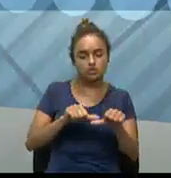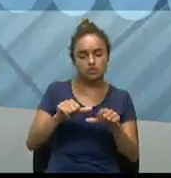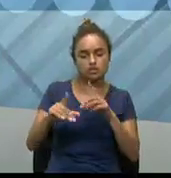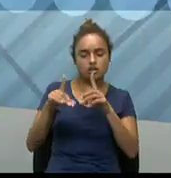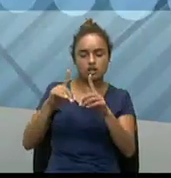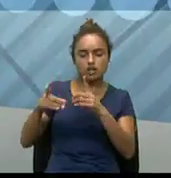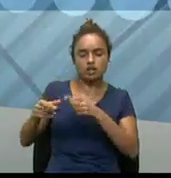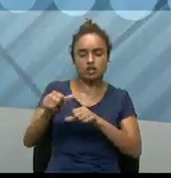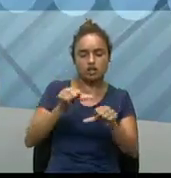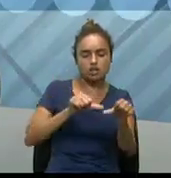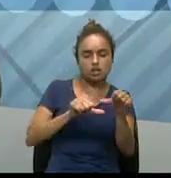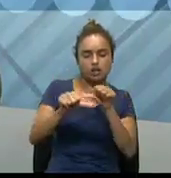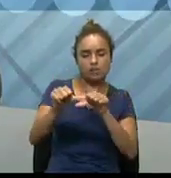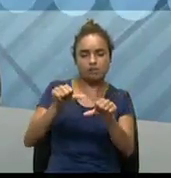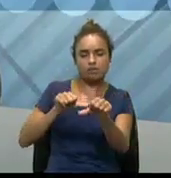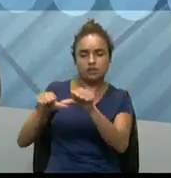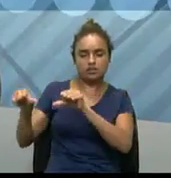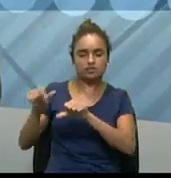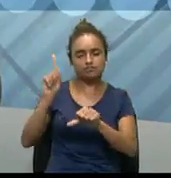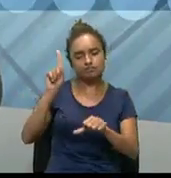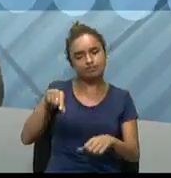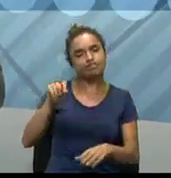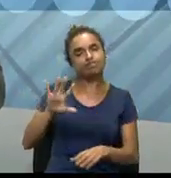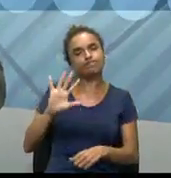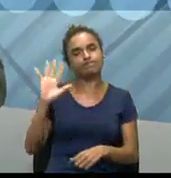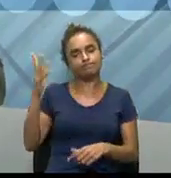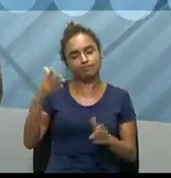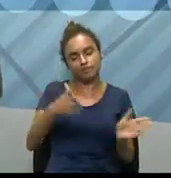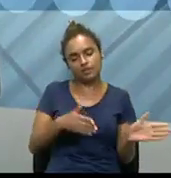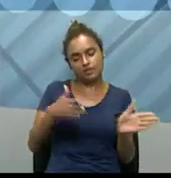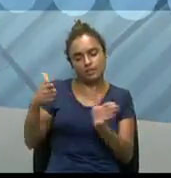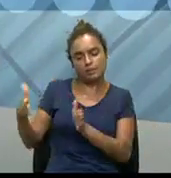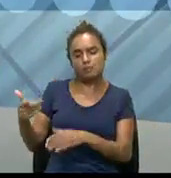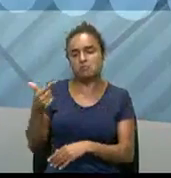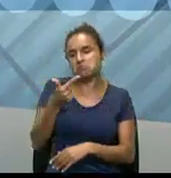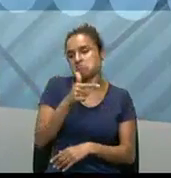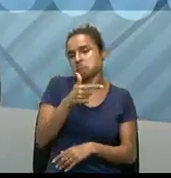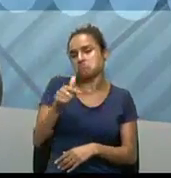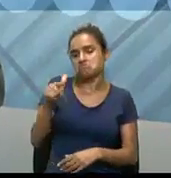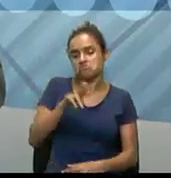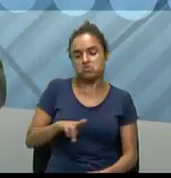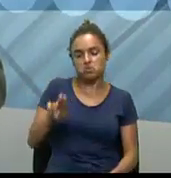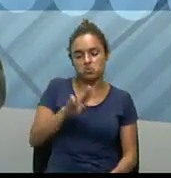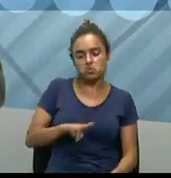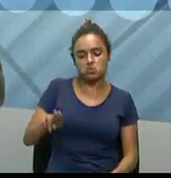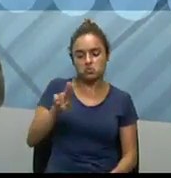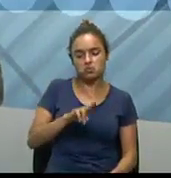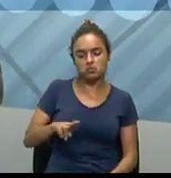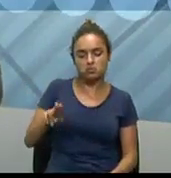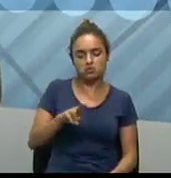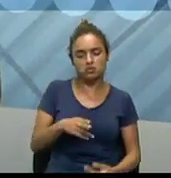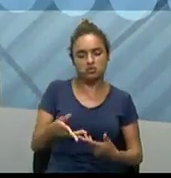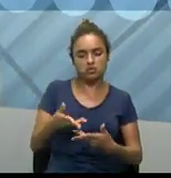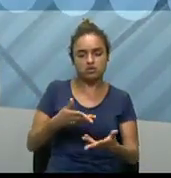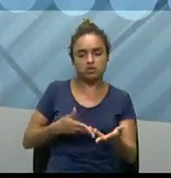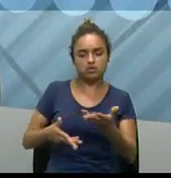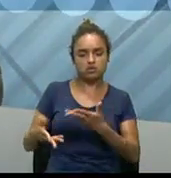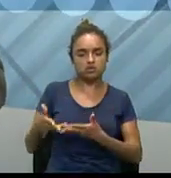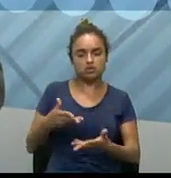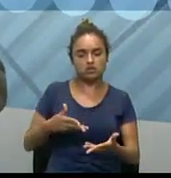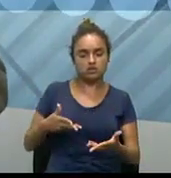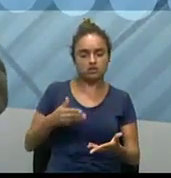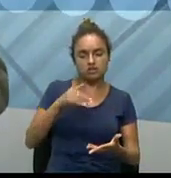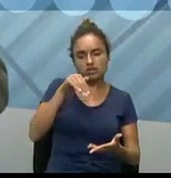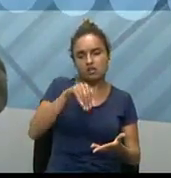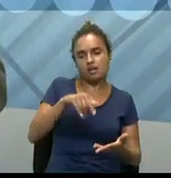estarem conectados e ela funciona, né, então, sem o uso de intermediário, né, então,